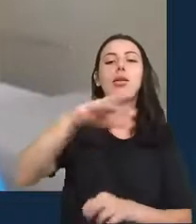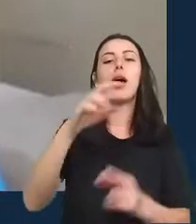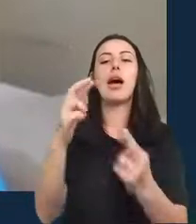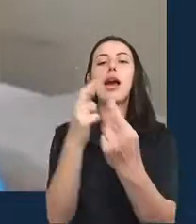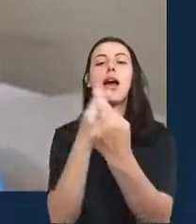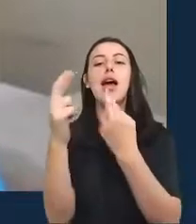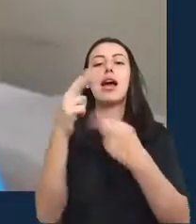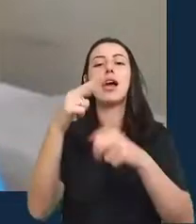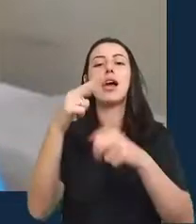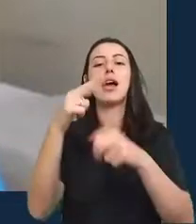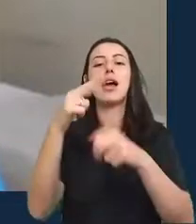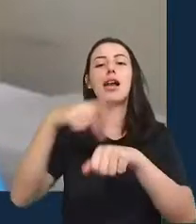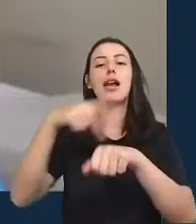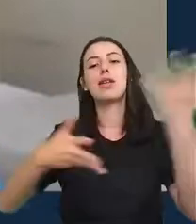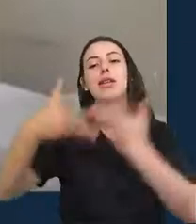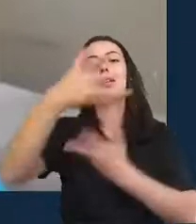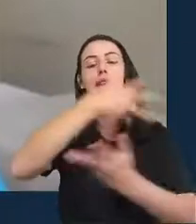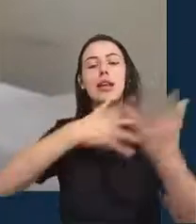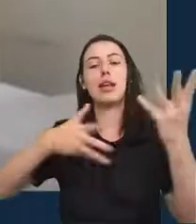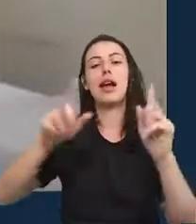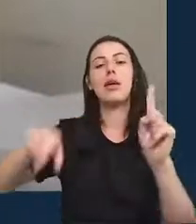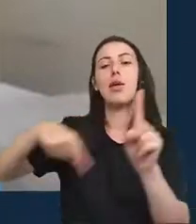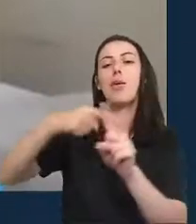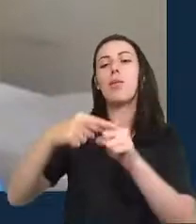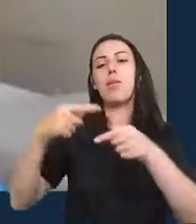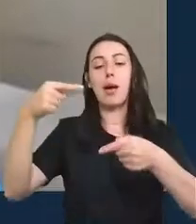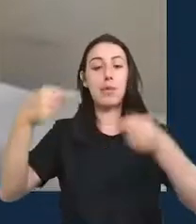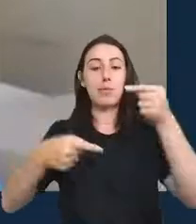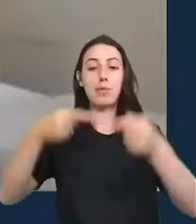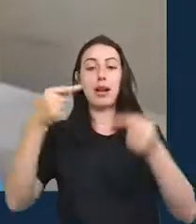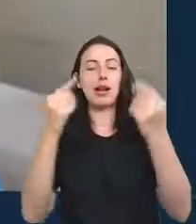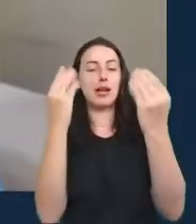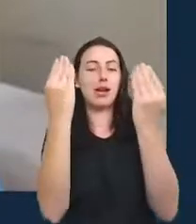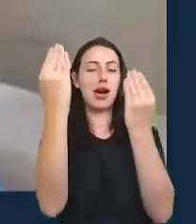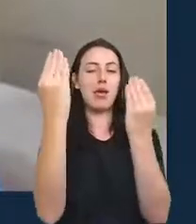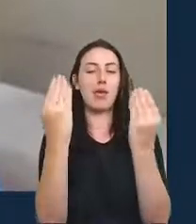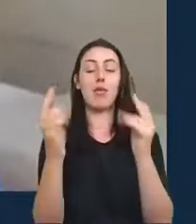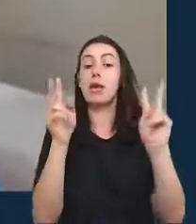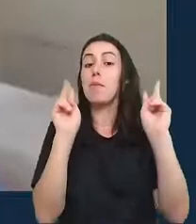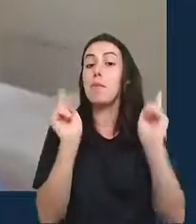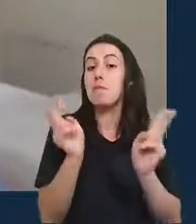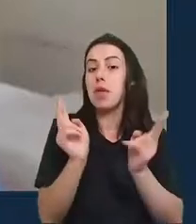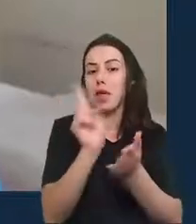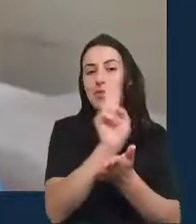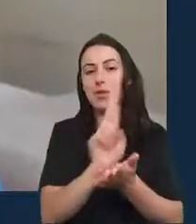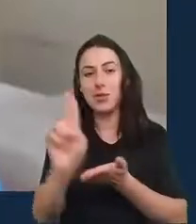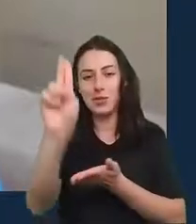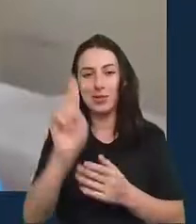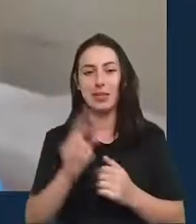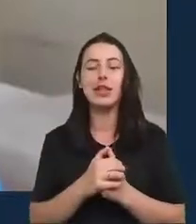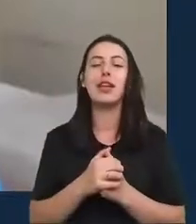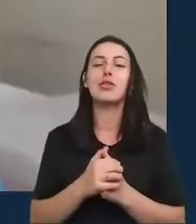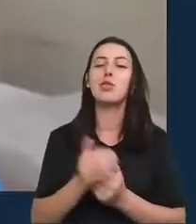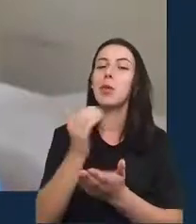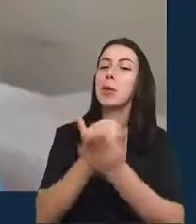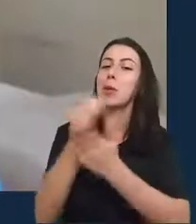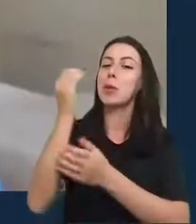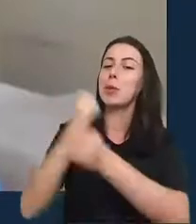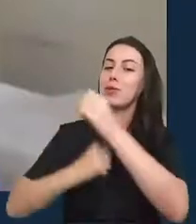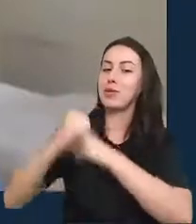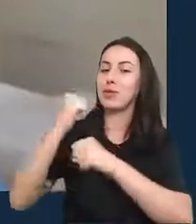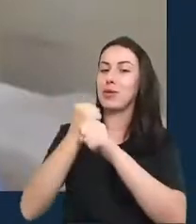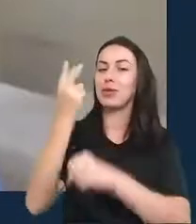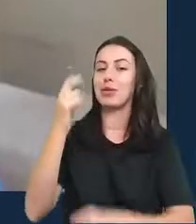e quantitativos e políticas comparativas pela mesma universidade. Desde 2020, seu trabalho já foi